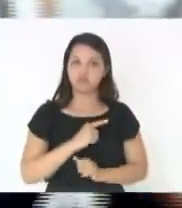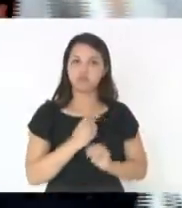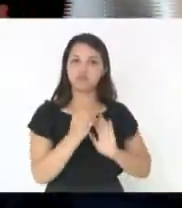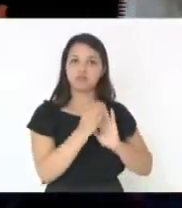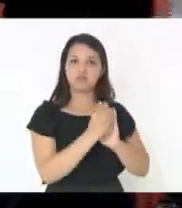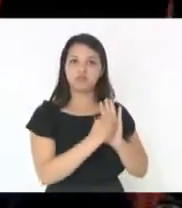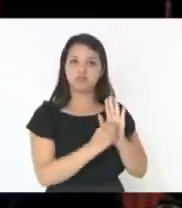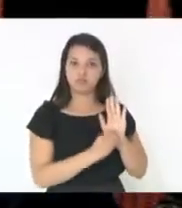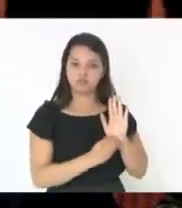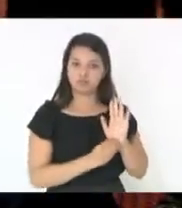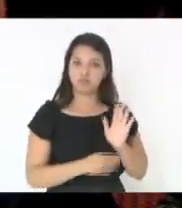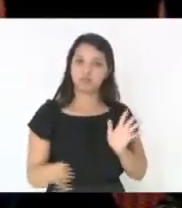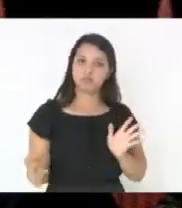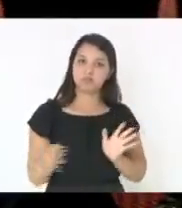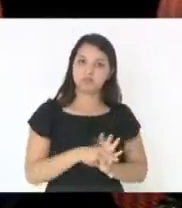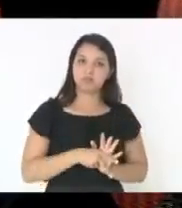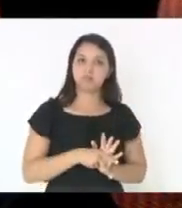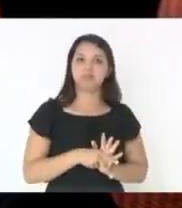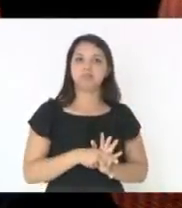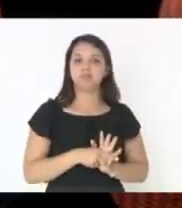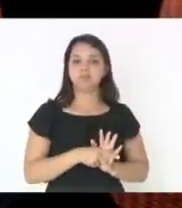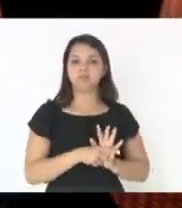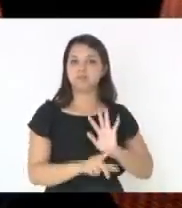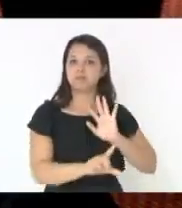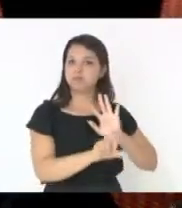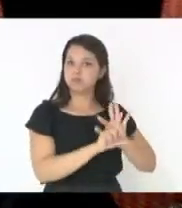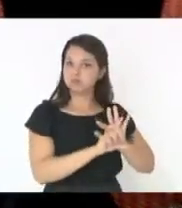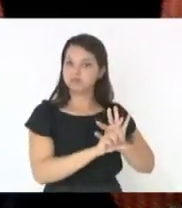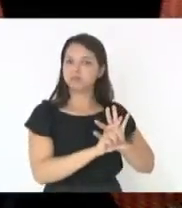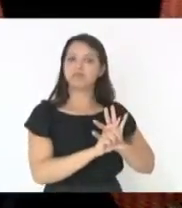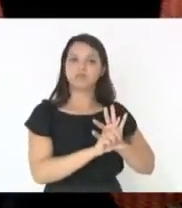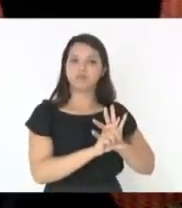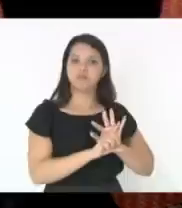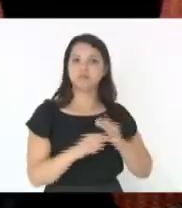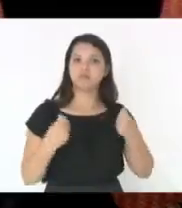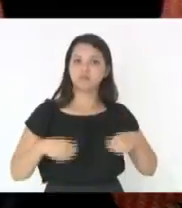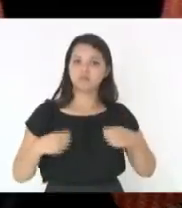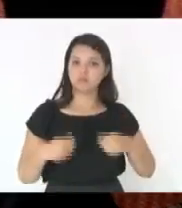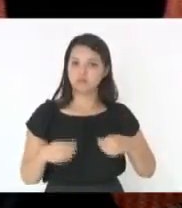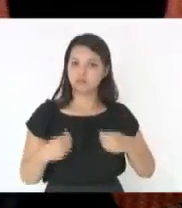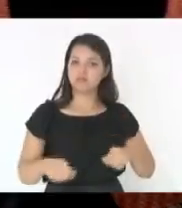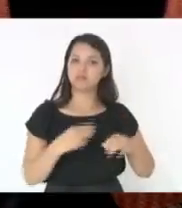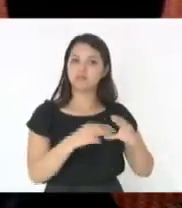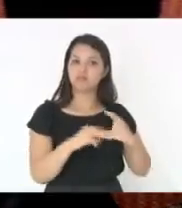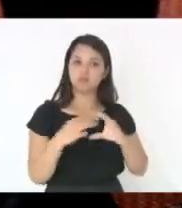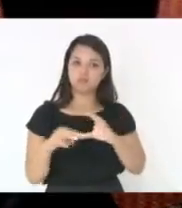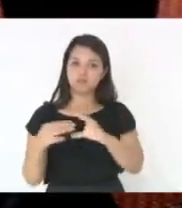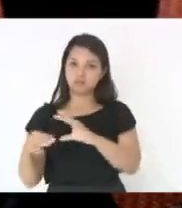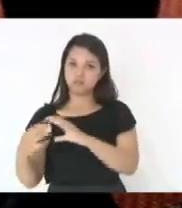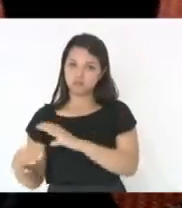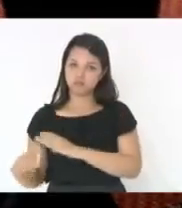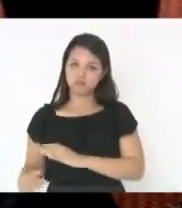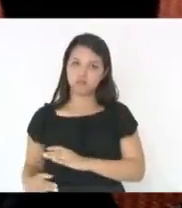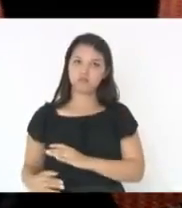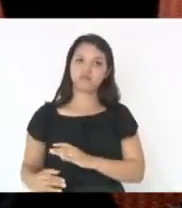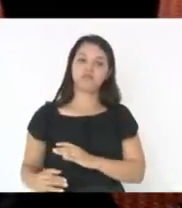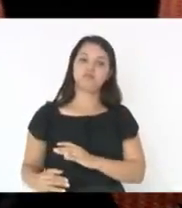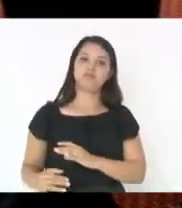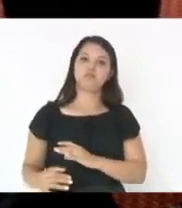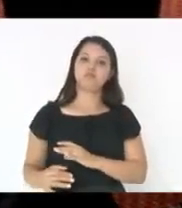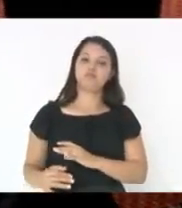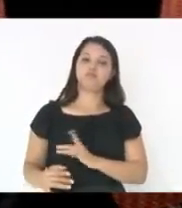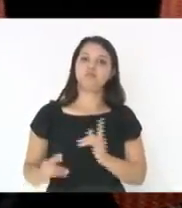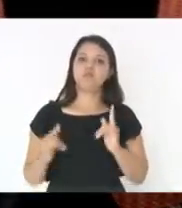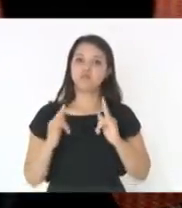ilegal, que tem que ser encaminhado via Fundação Catarinense de Cultura,